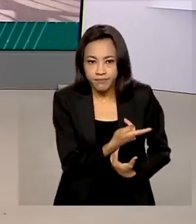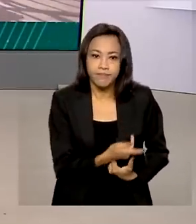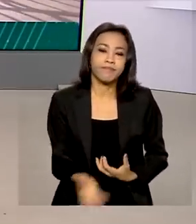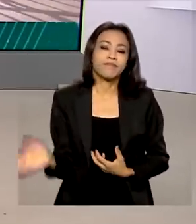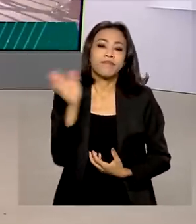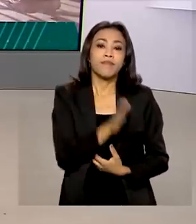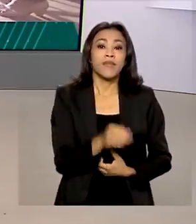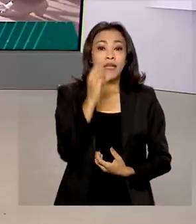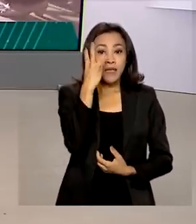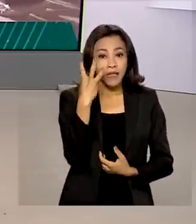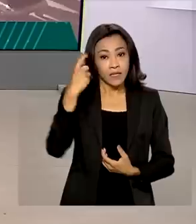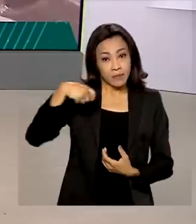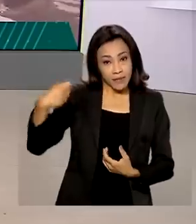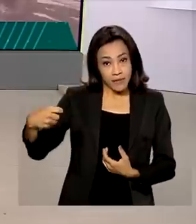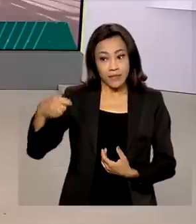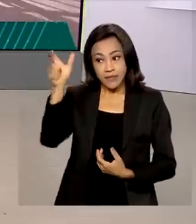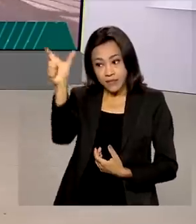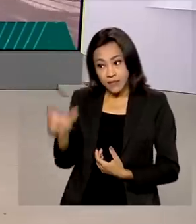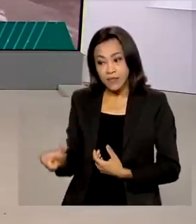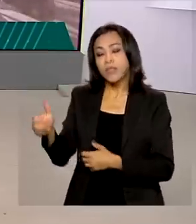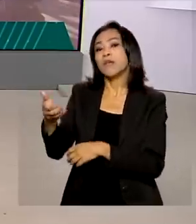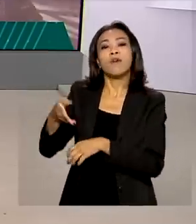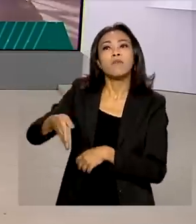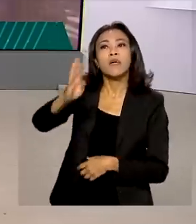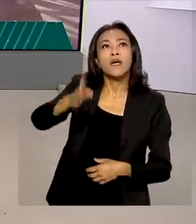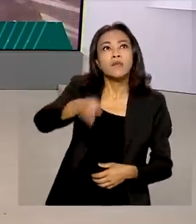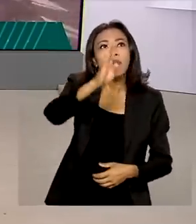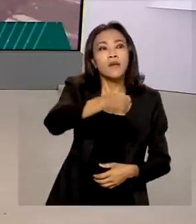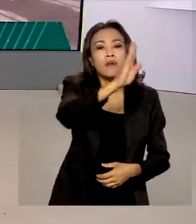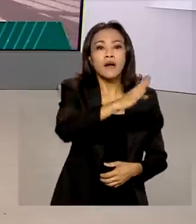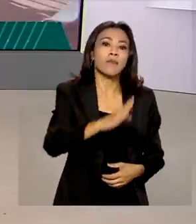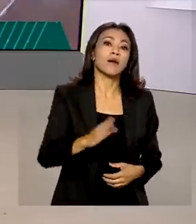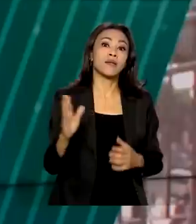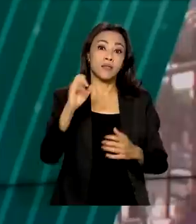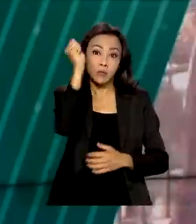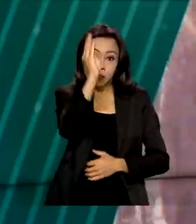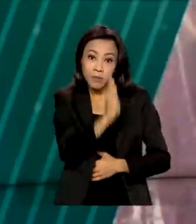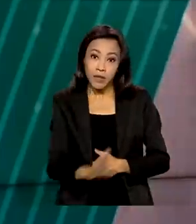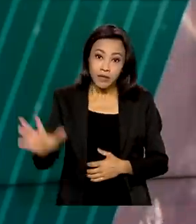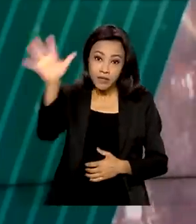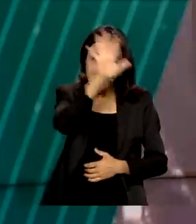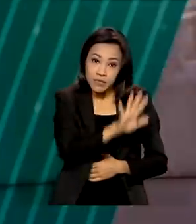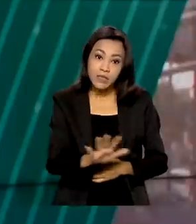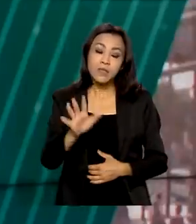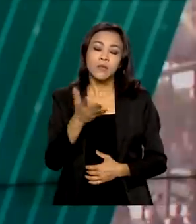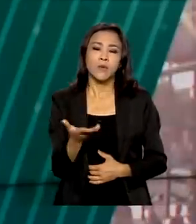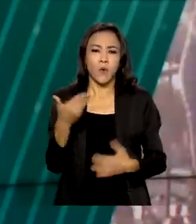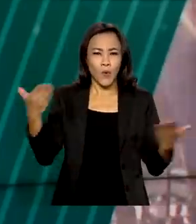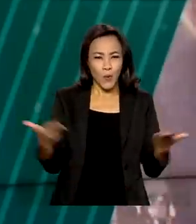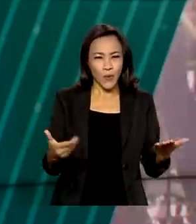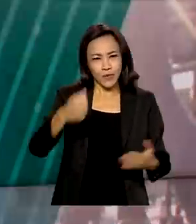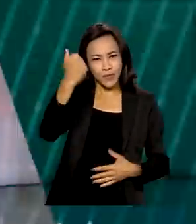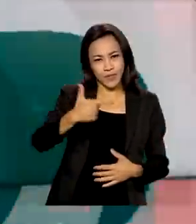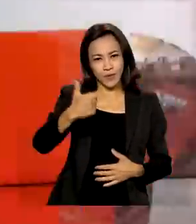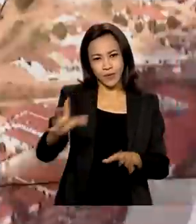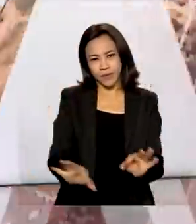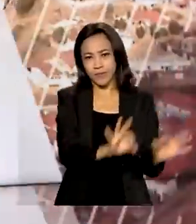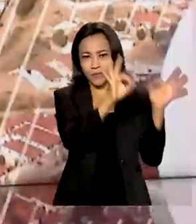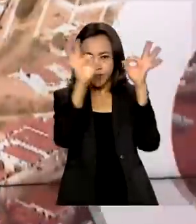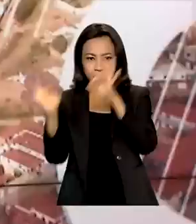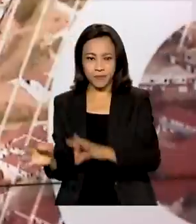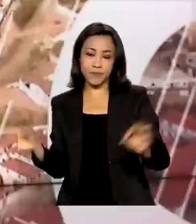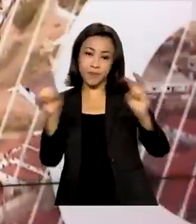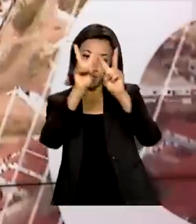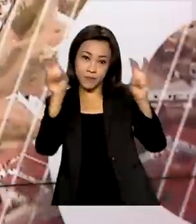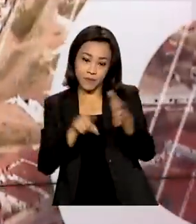os recenseadores do IBGE vão aplicar questionários em todo o território nacional. Hoje, na segunda reportagem da série sobre o Censo